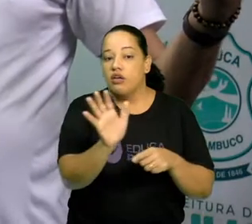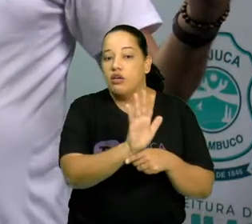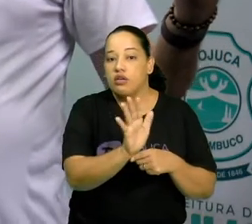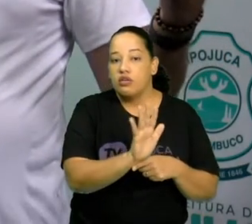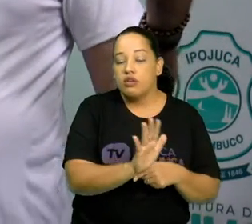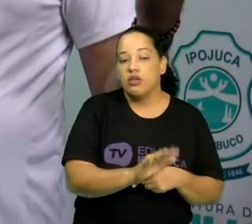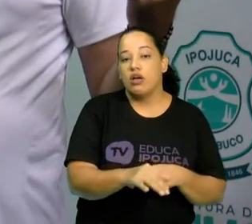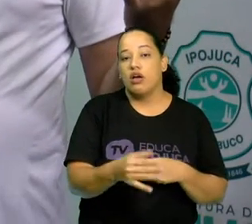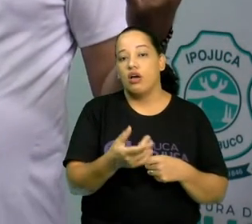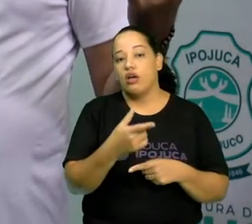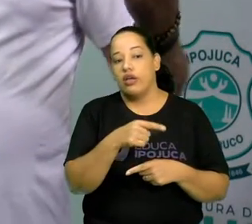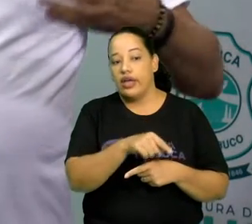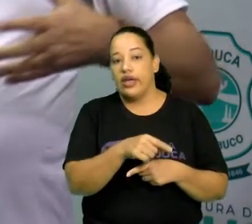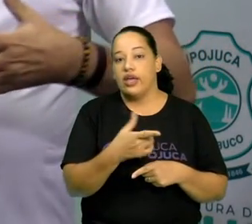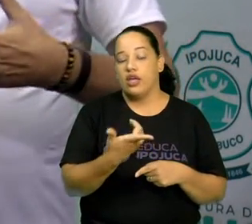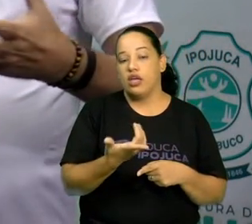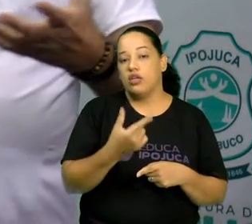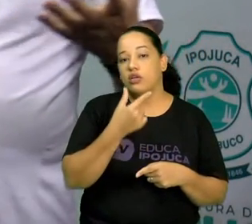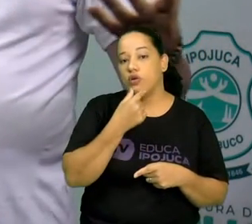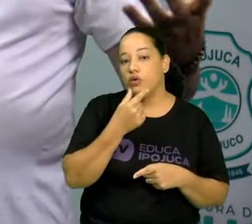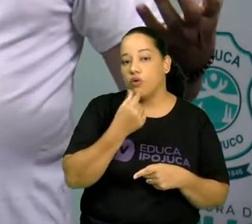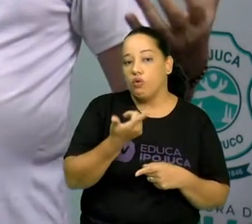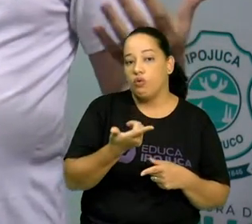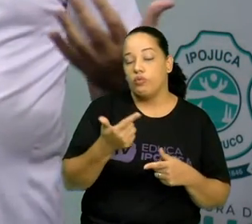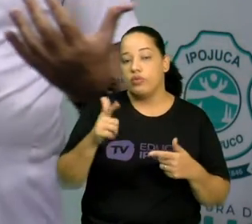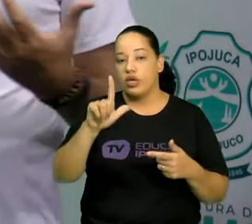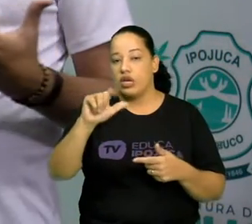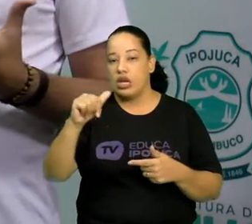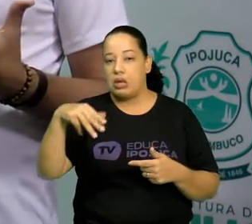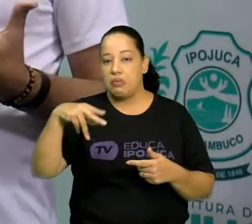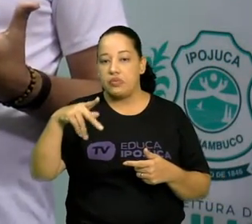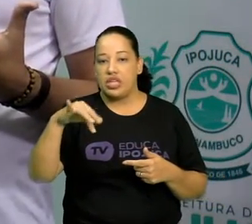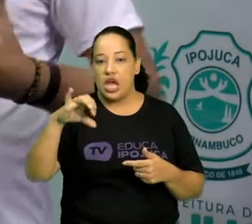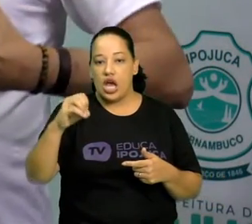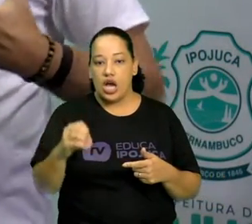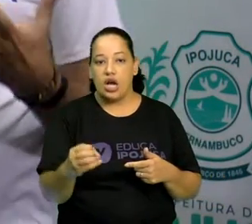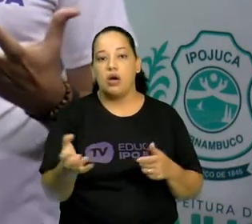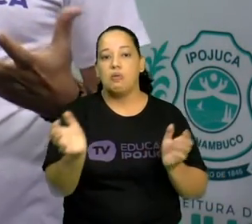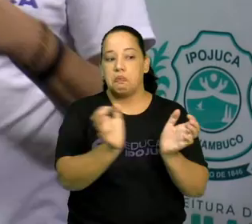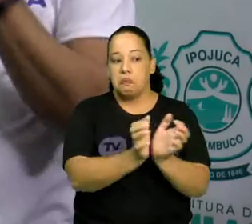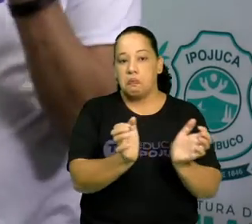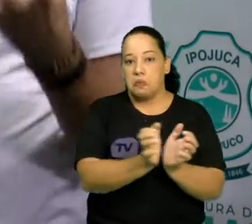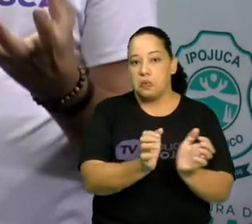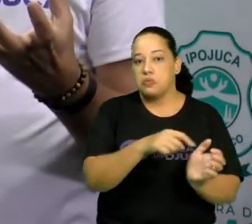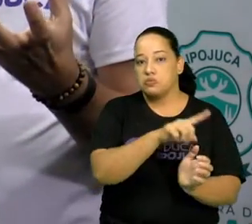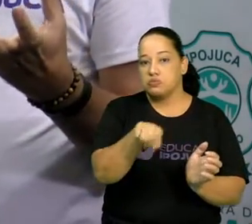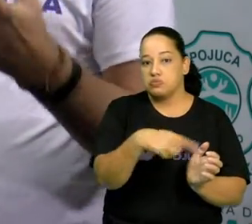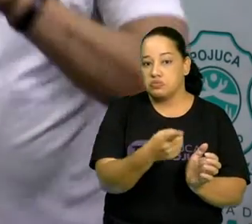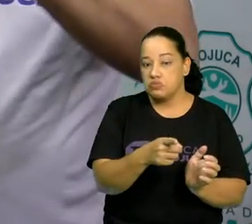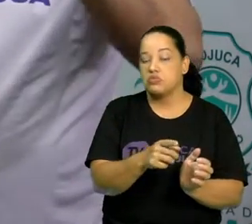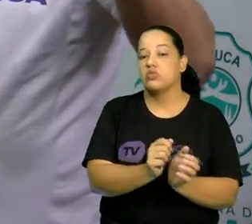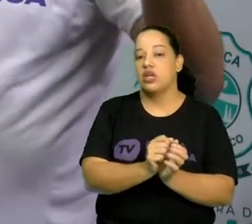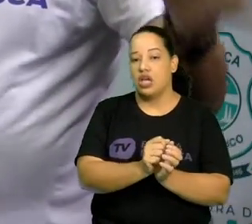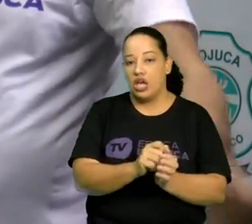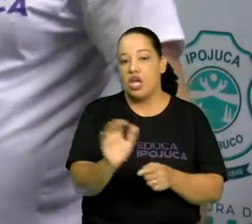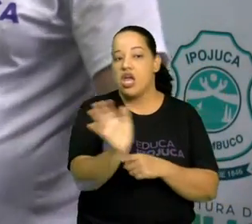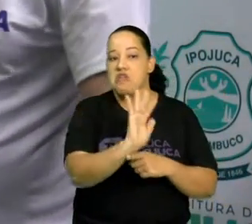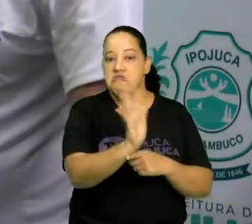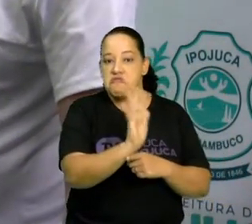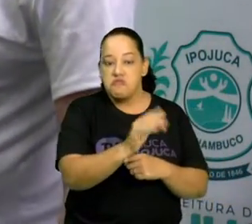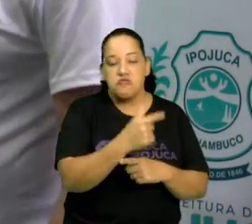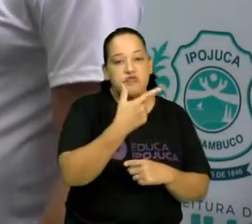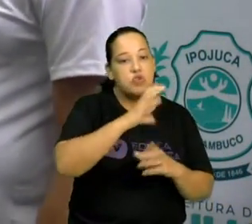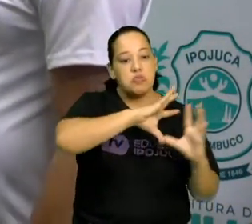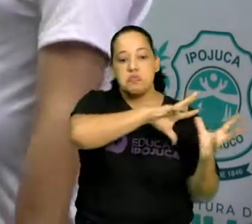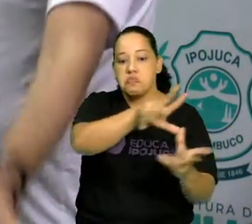Lampião e Maria Bonita, que acompanha o bando, né? Assim, é um filme muito bacana, muito interessante, premiadíssimo no mundo